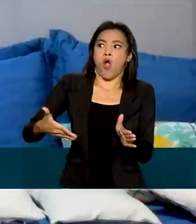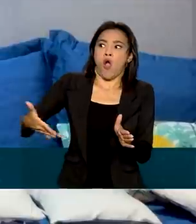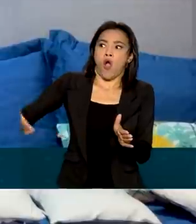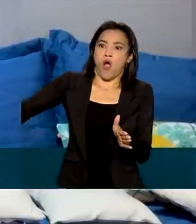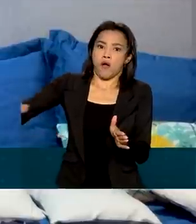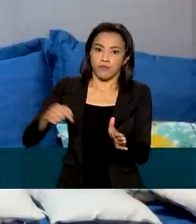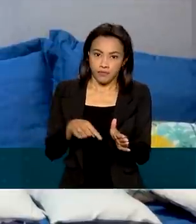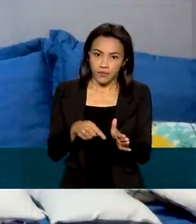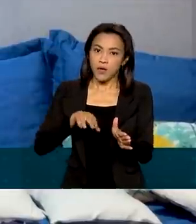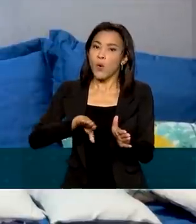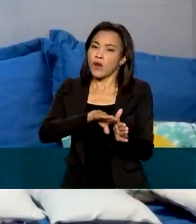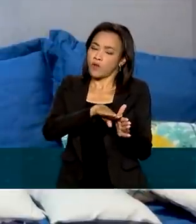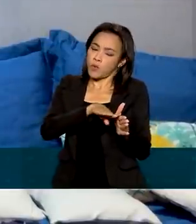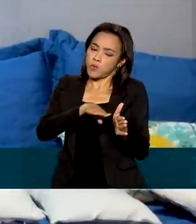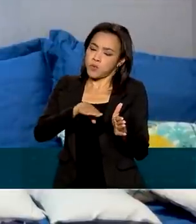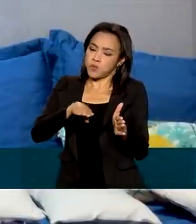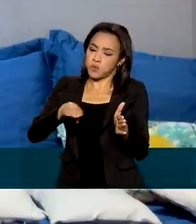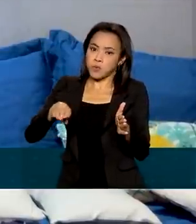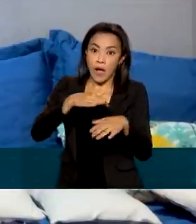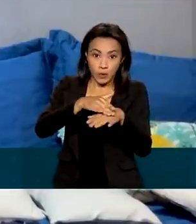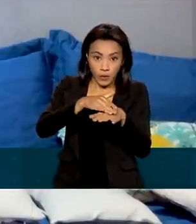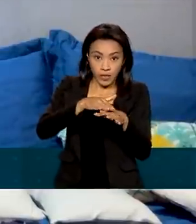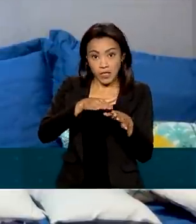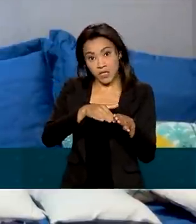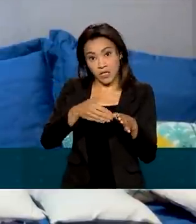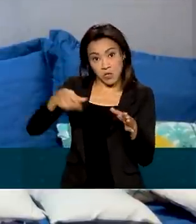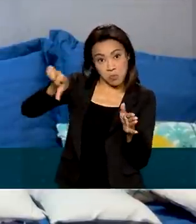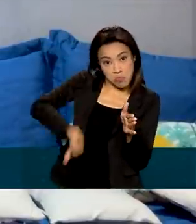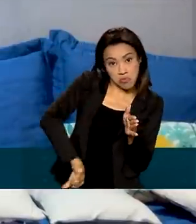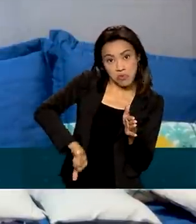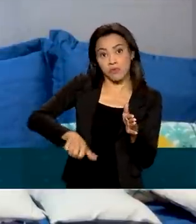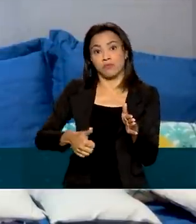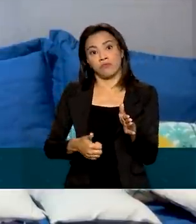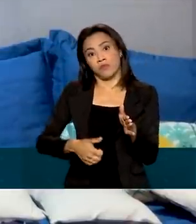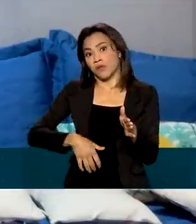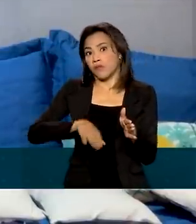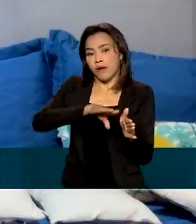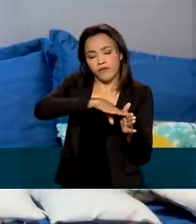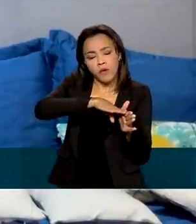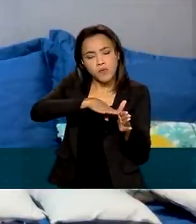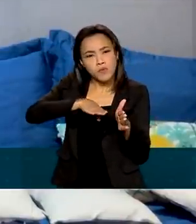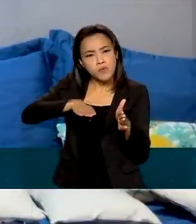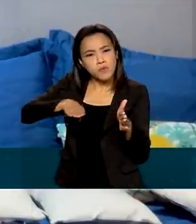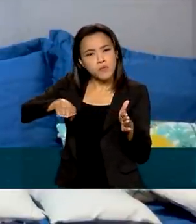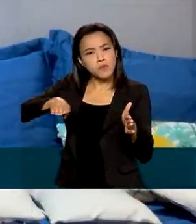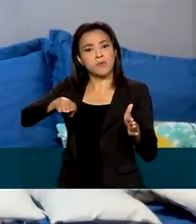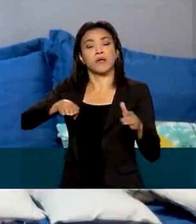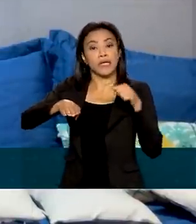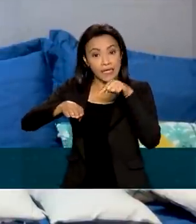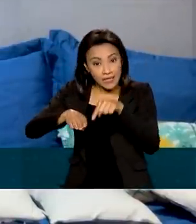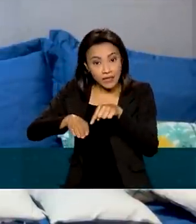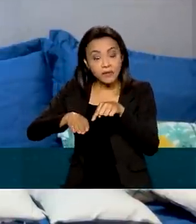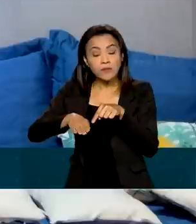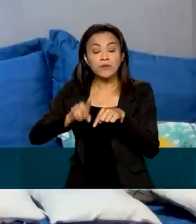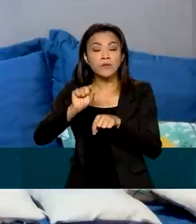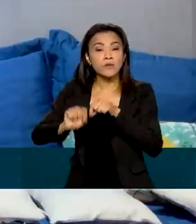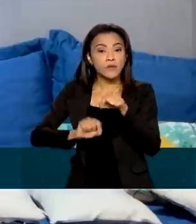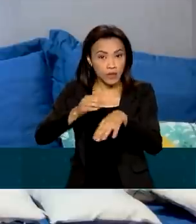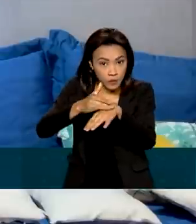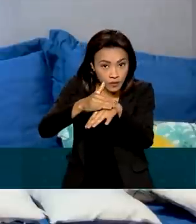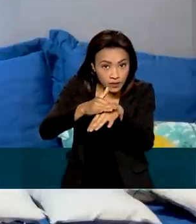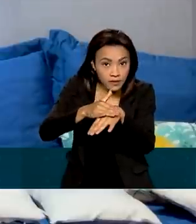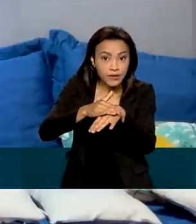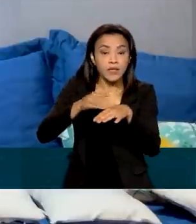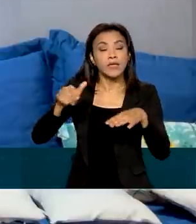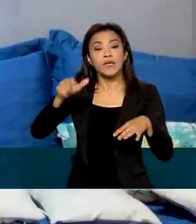nos casos, que ela fique estacionada, ela não melhora, mas também não progride. E, no pior das hipóteses, que essa progressão seja feita de uma